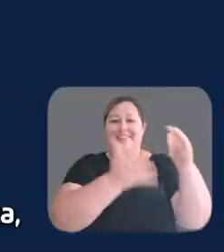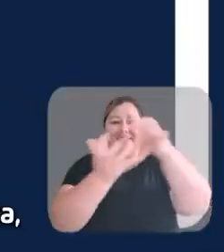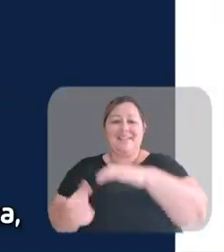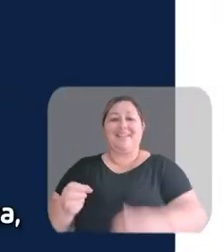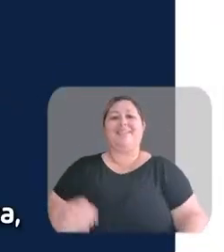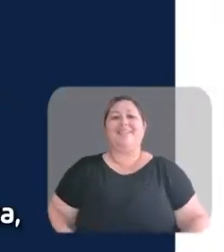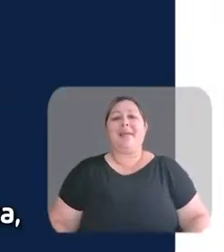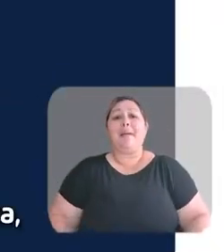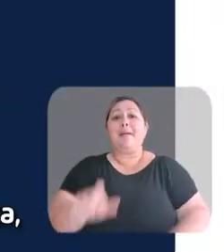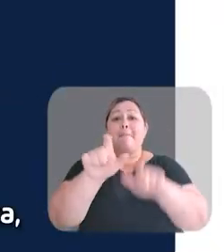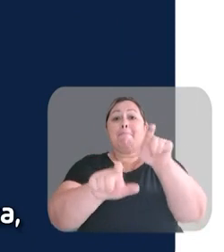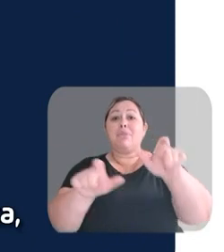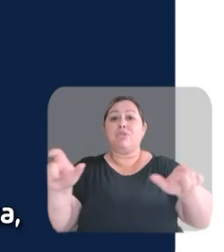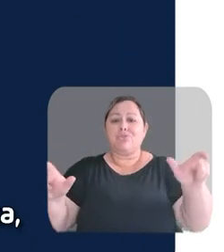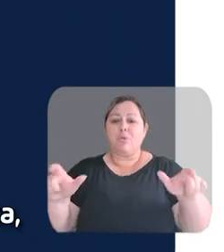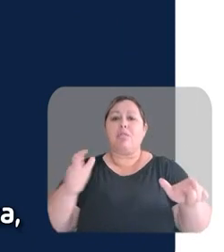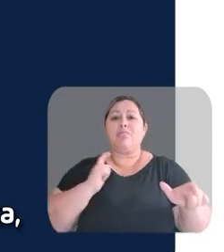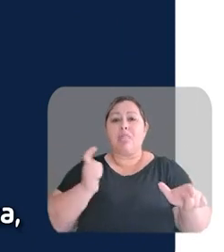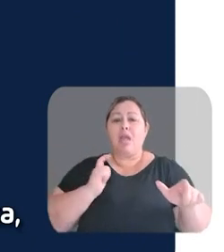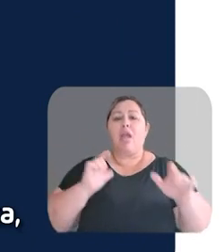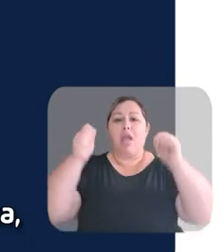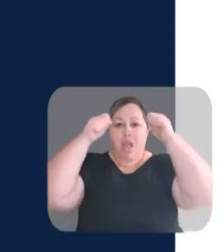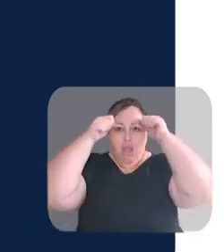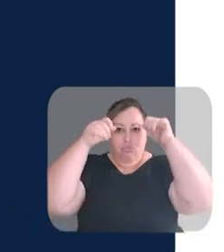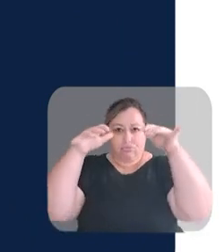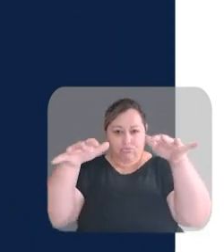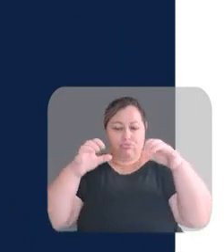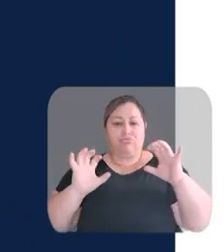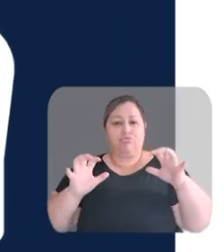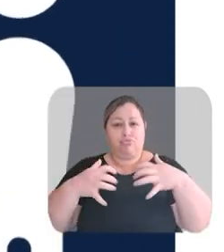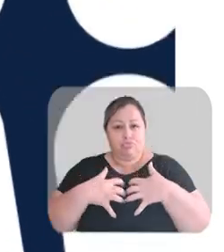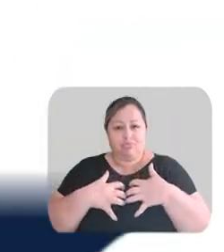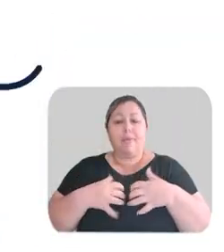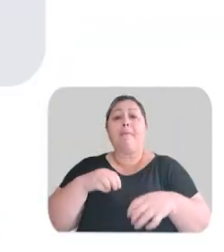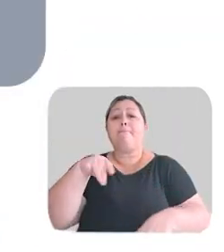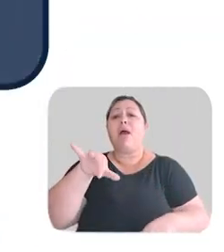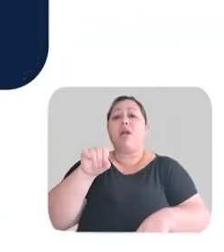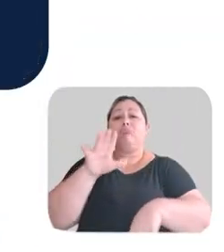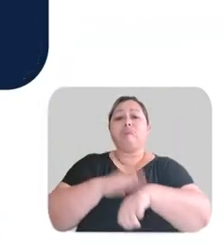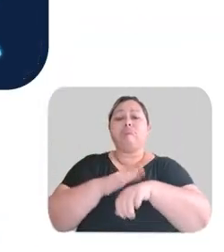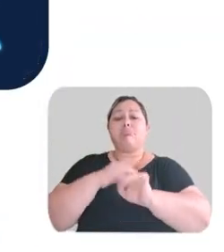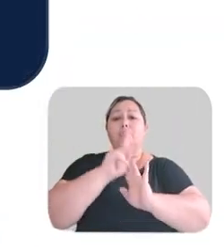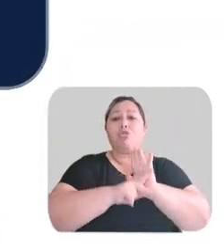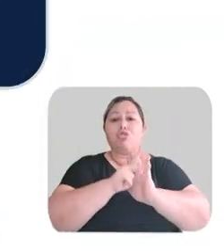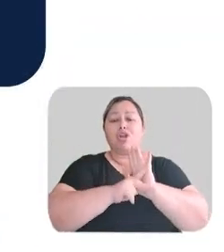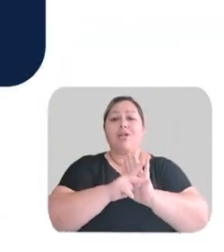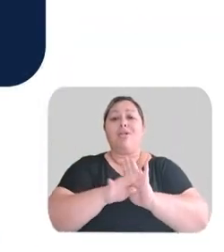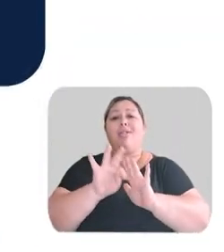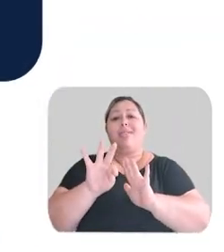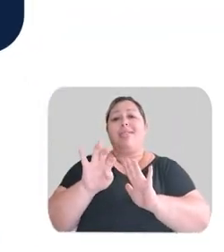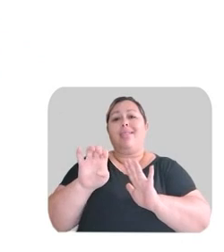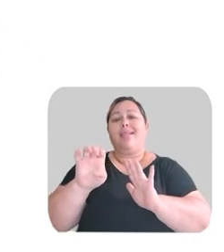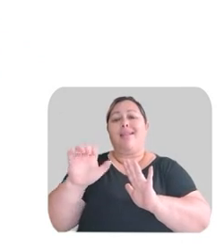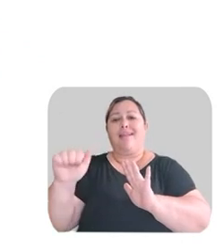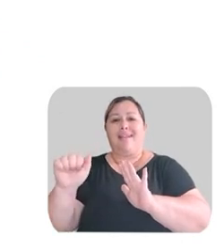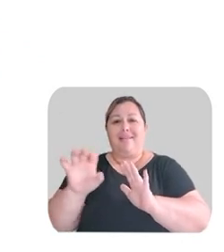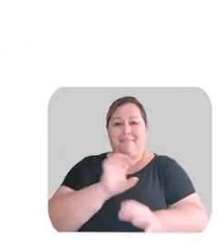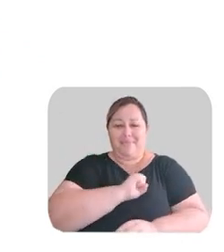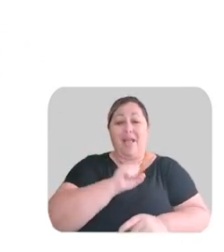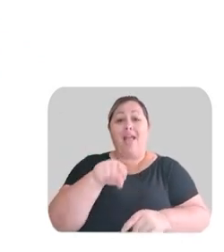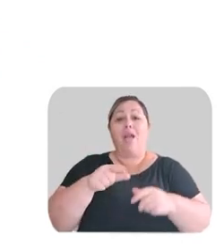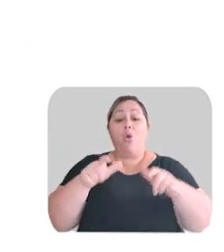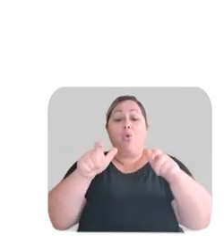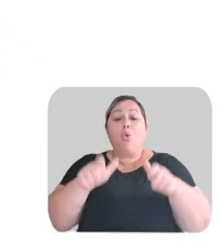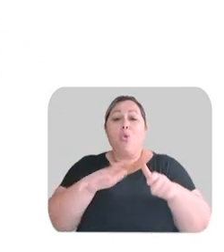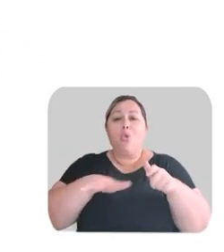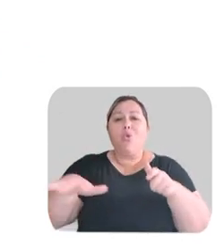Para as pessoas com transtorno do espectro autista, Marco vai implantar o projeto TEA Amor, um espaço de tratamento